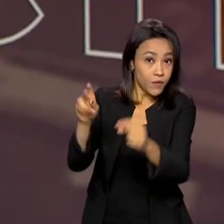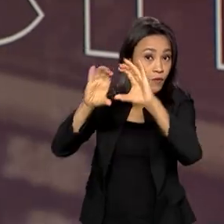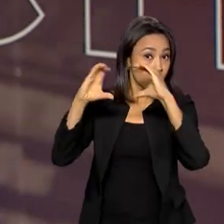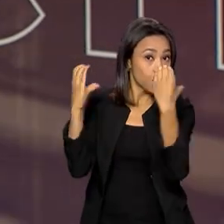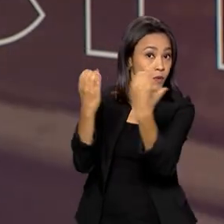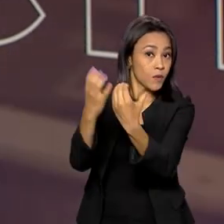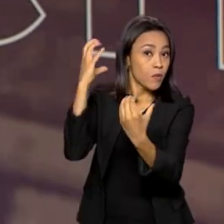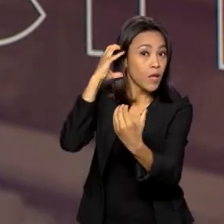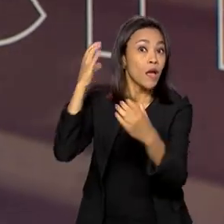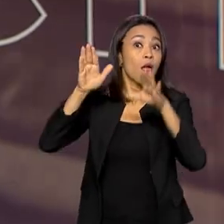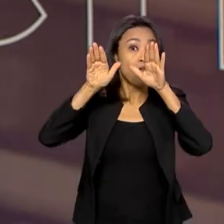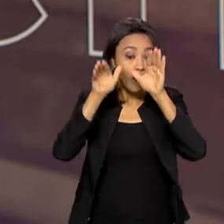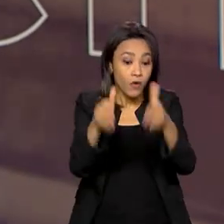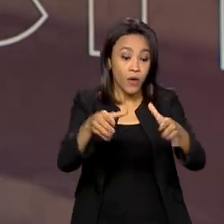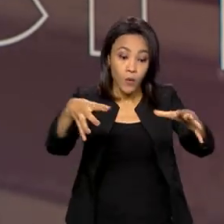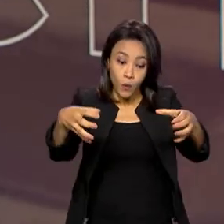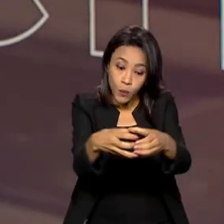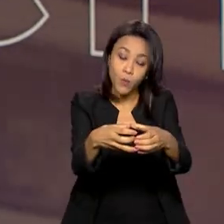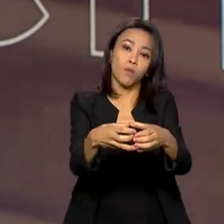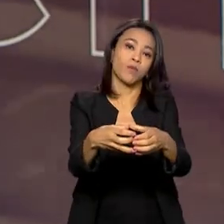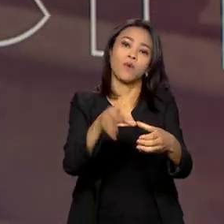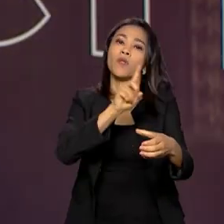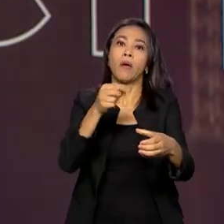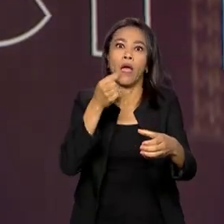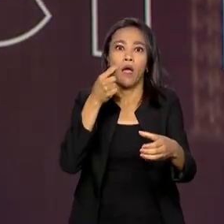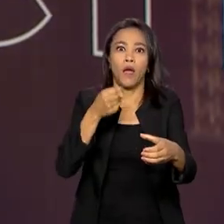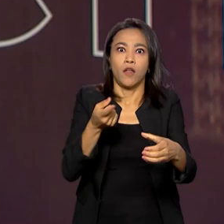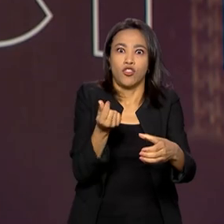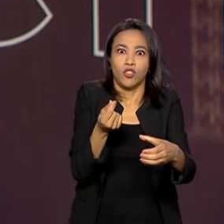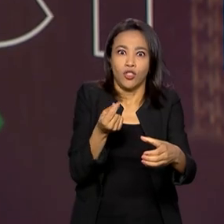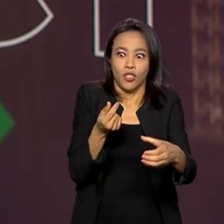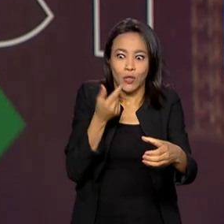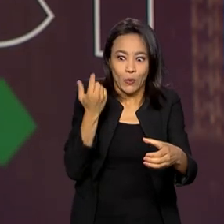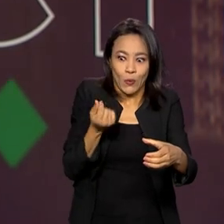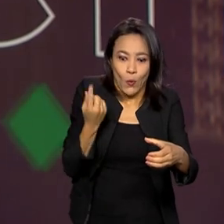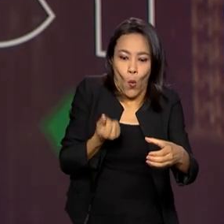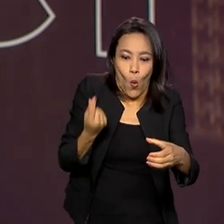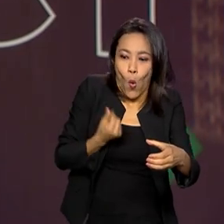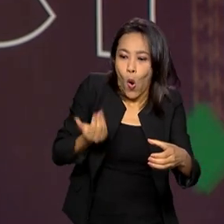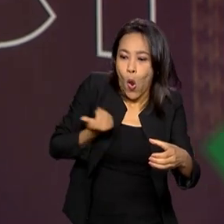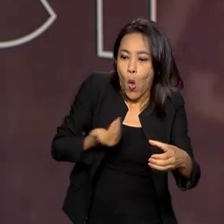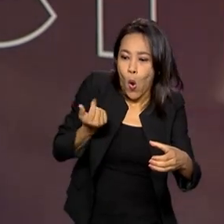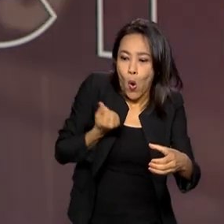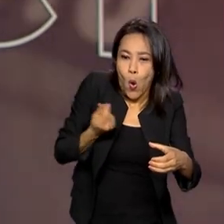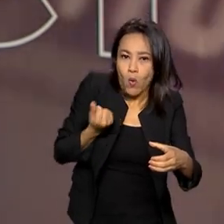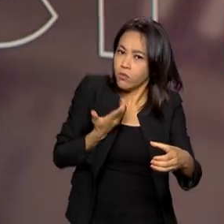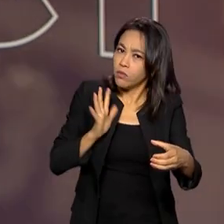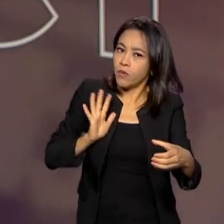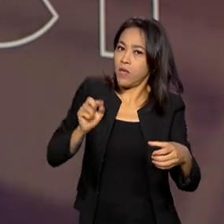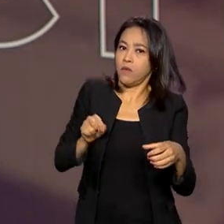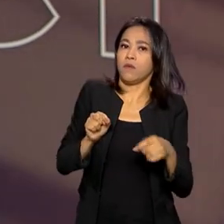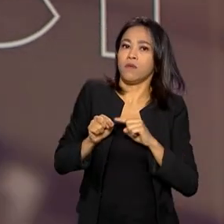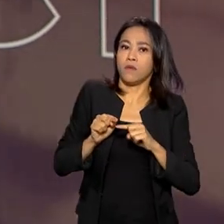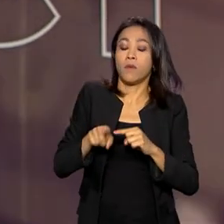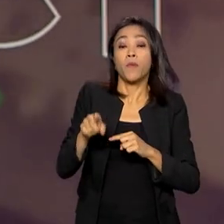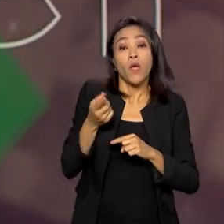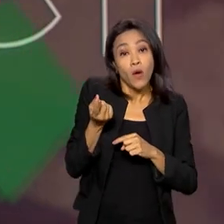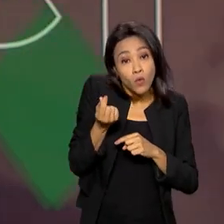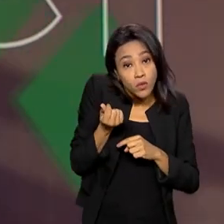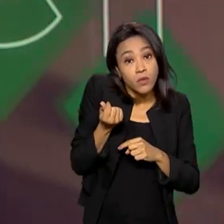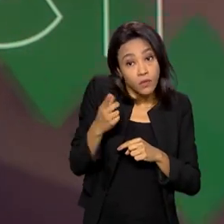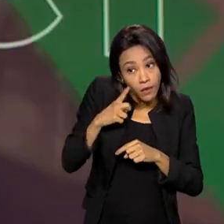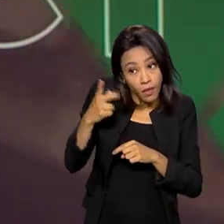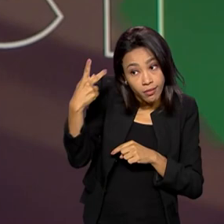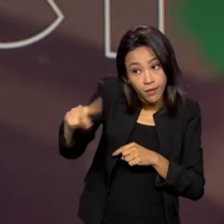daquele público em torno da emissora. Não é obter lucros. E aí, nesse caso, a opção de geração de receita que